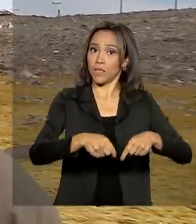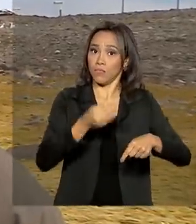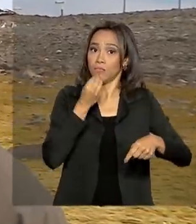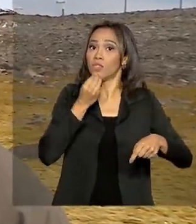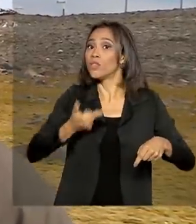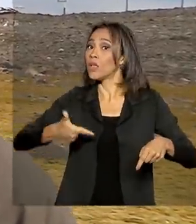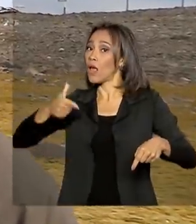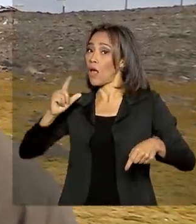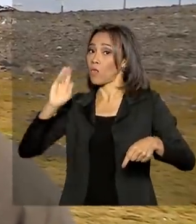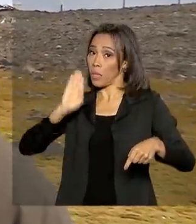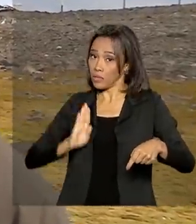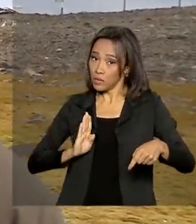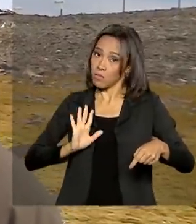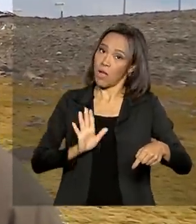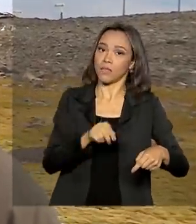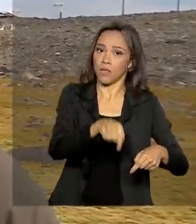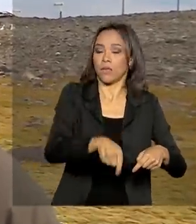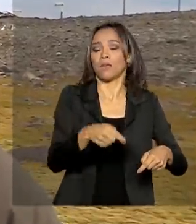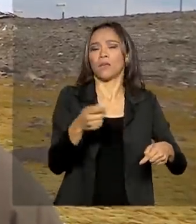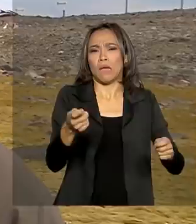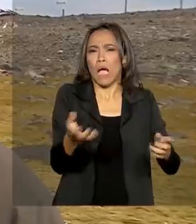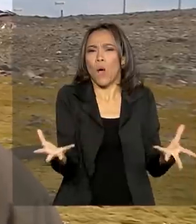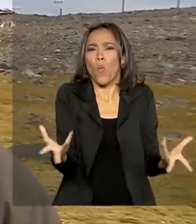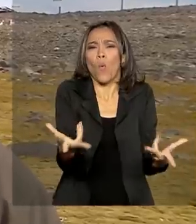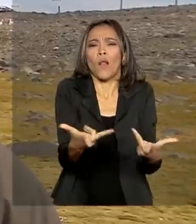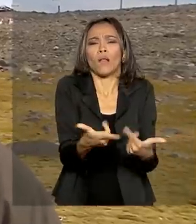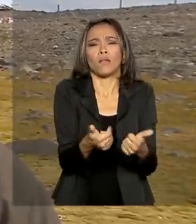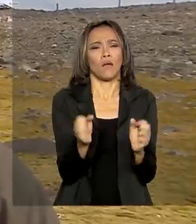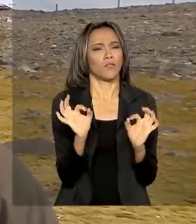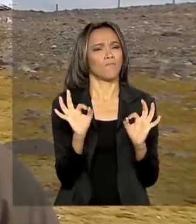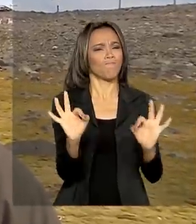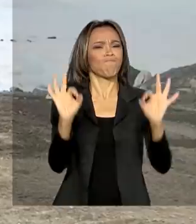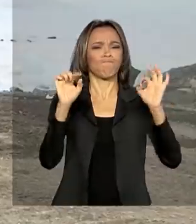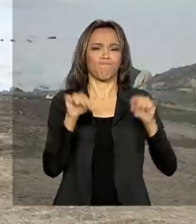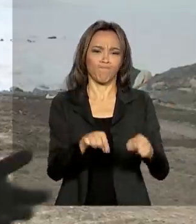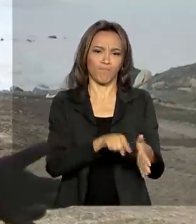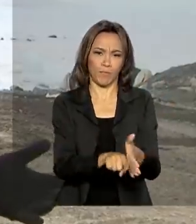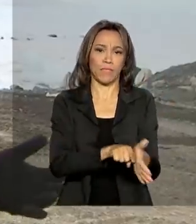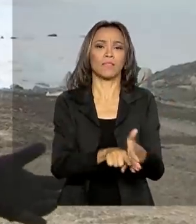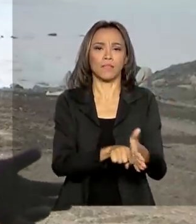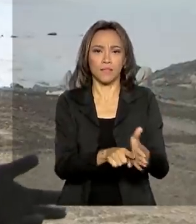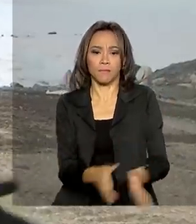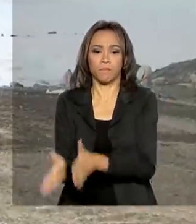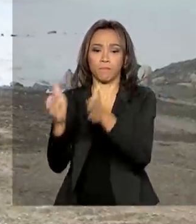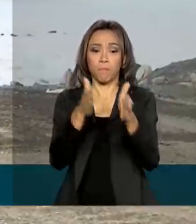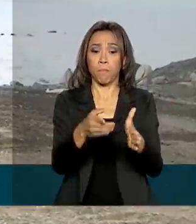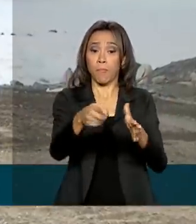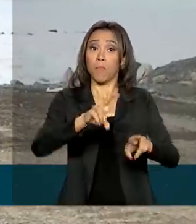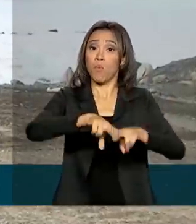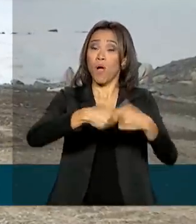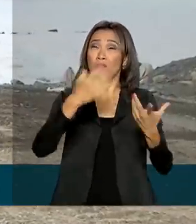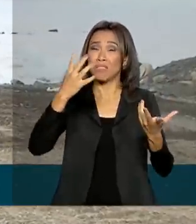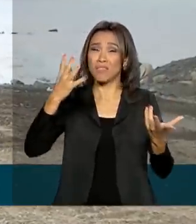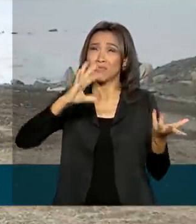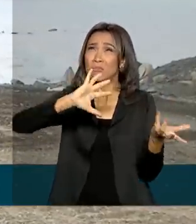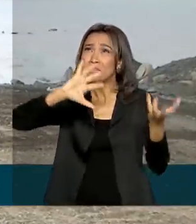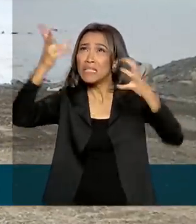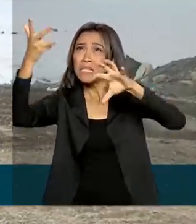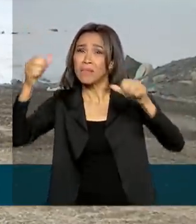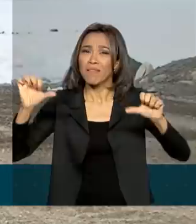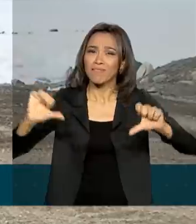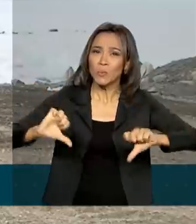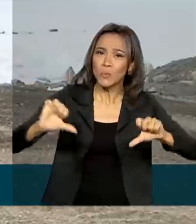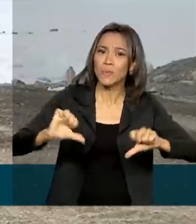a qualidade, obter uma qualidade maior da produção científica aqui na Antártica. Por causa do mau tempo, a reinauguração da estação Comandante